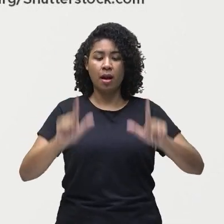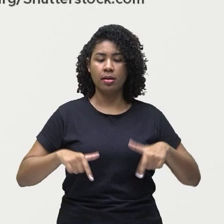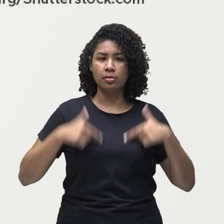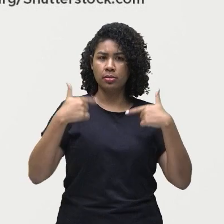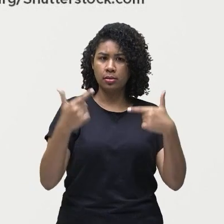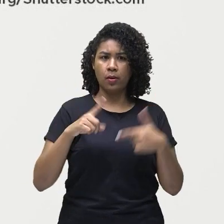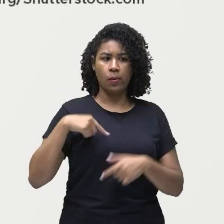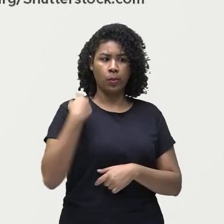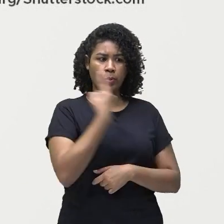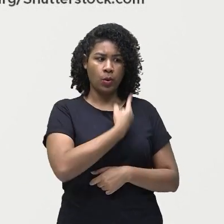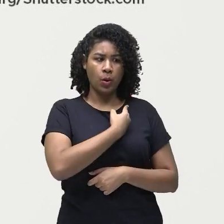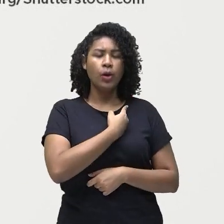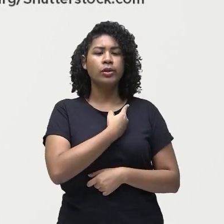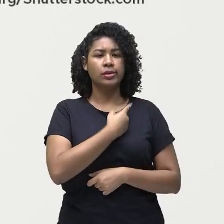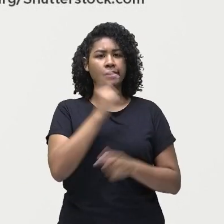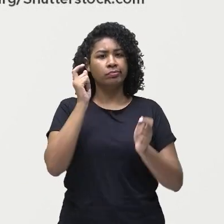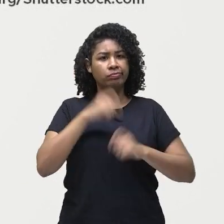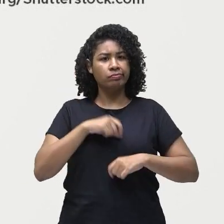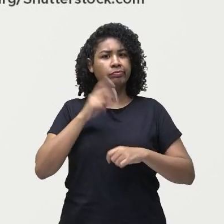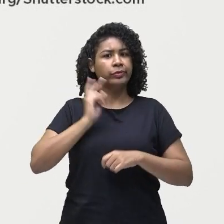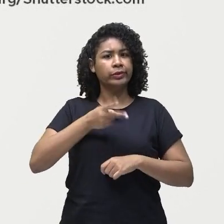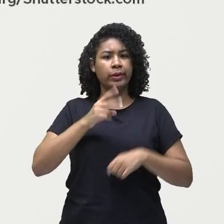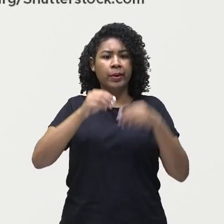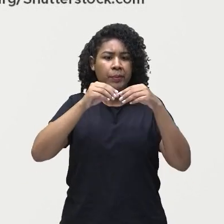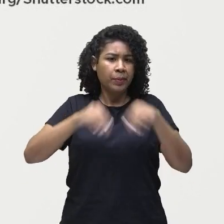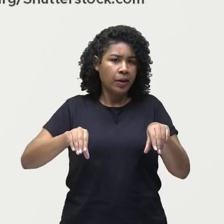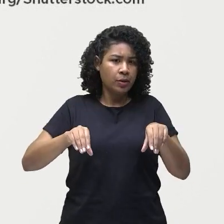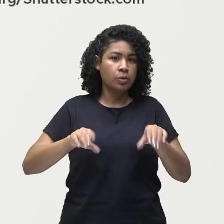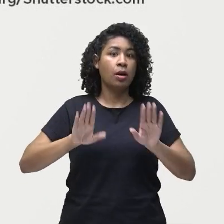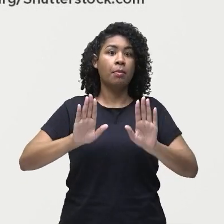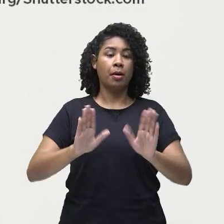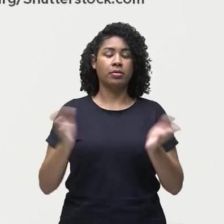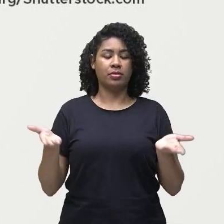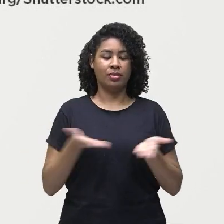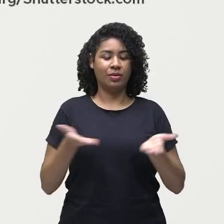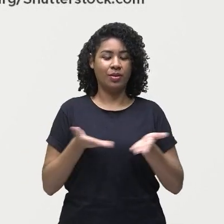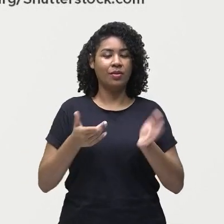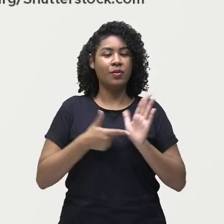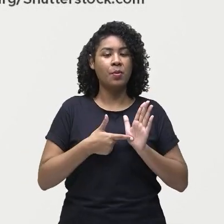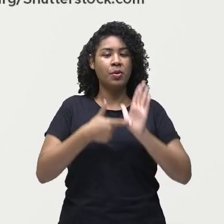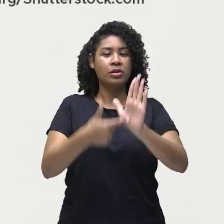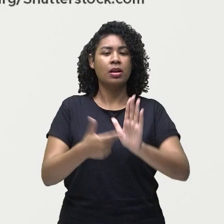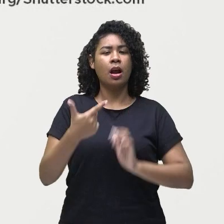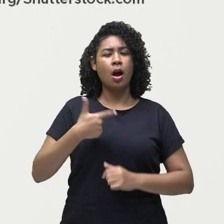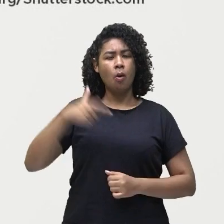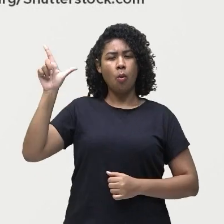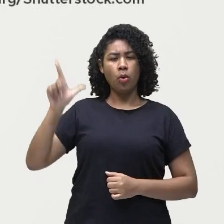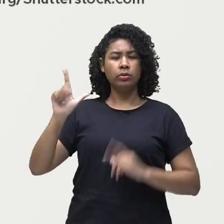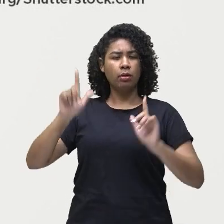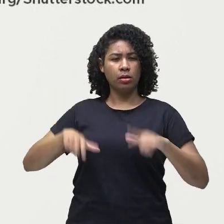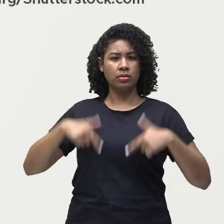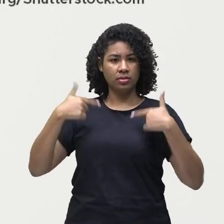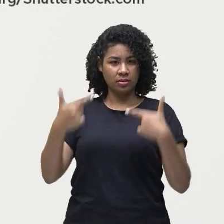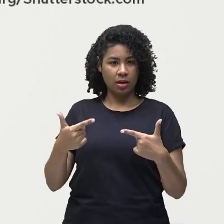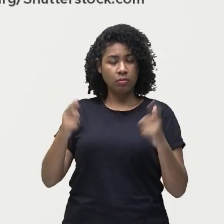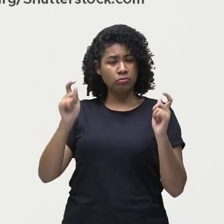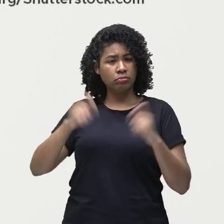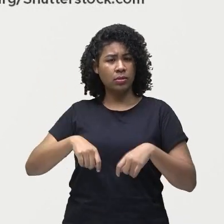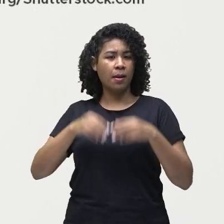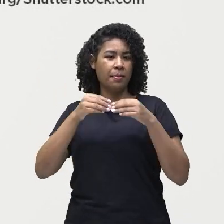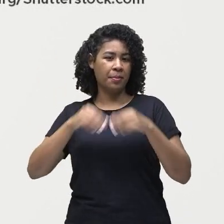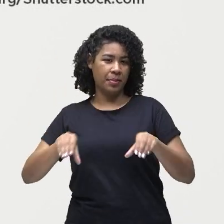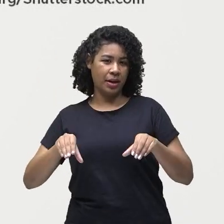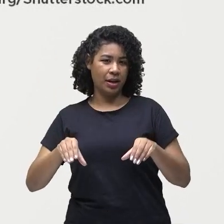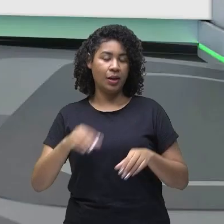emitem gases do efeito estufa e nós vamos ver outras. Olha só, trouxe para vocês aí a primeira